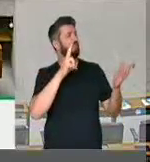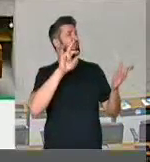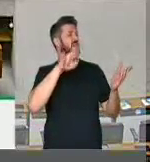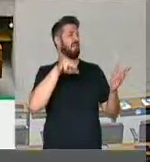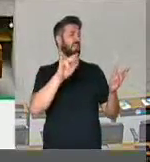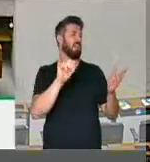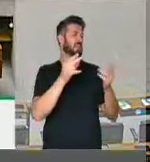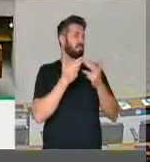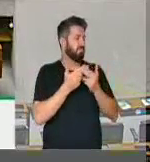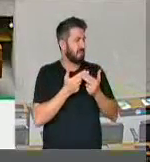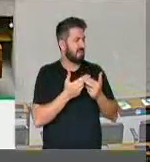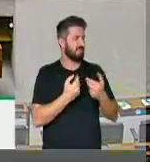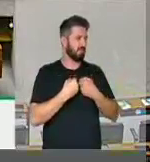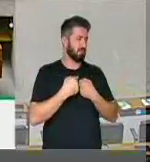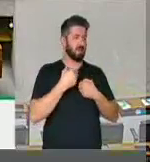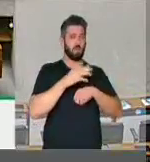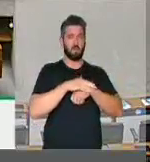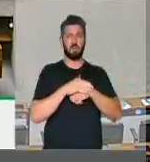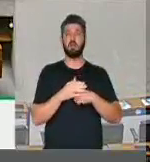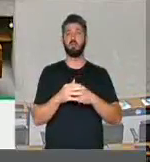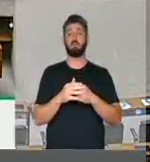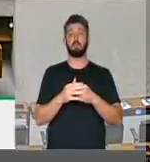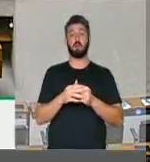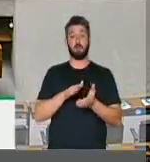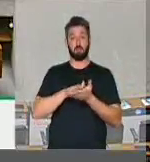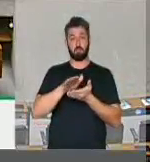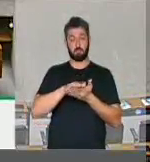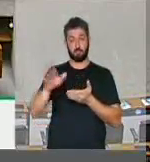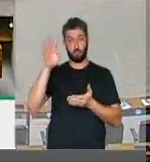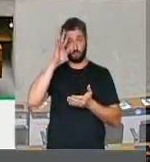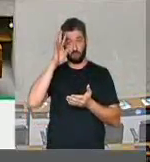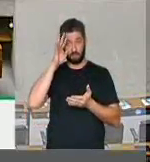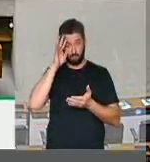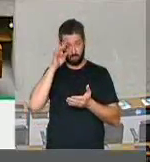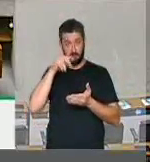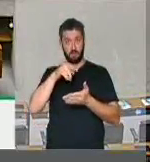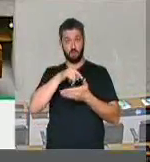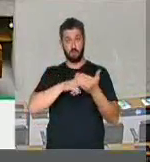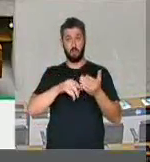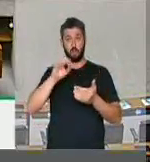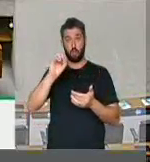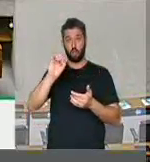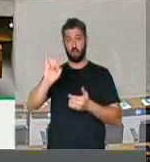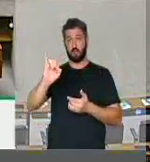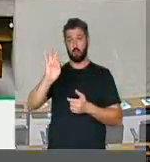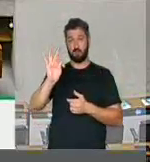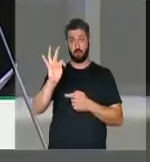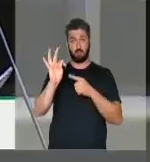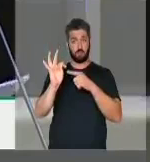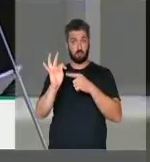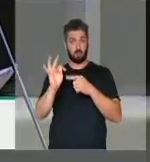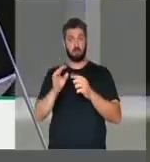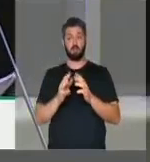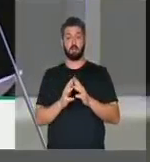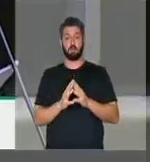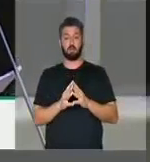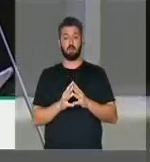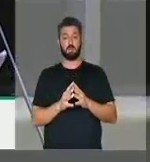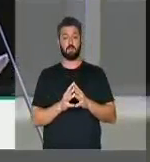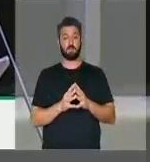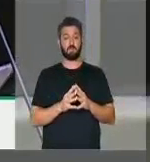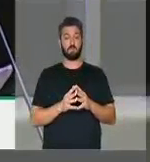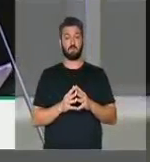Scherini. Em nota divulgada nesta quarta-feira, a OIT, Organização Internacional do